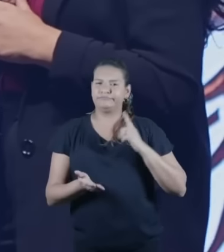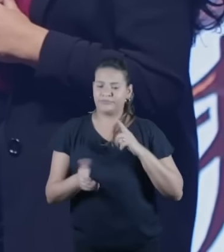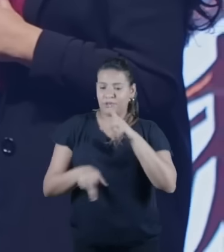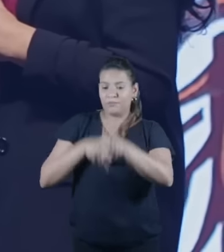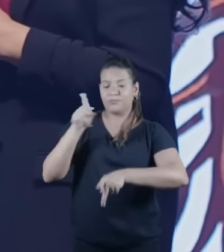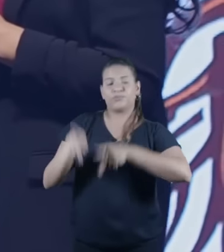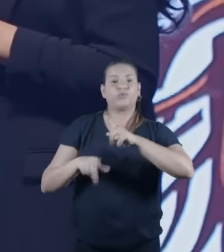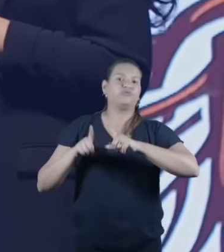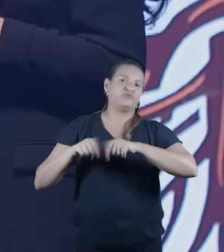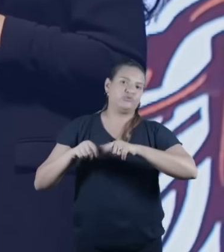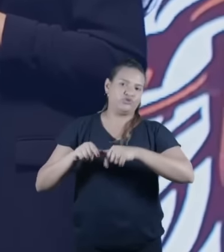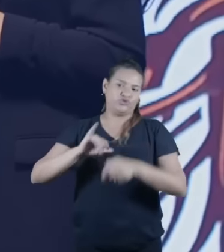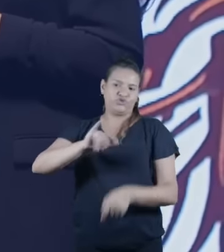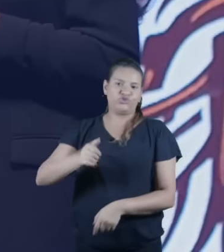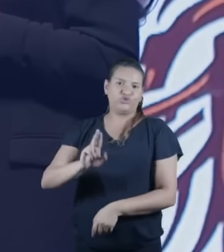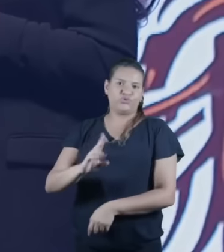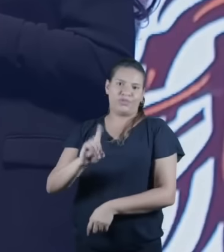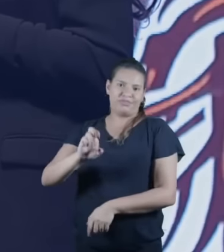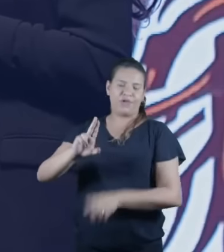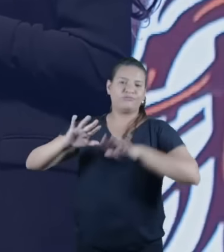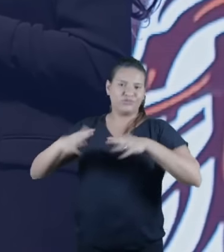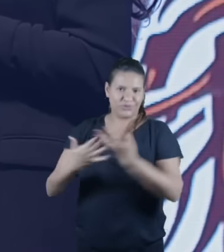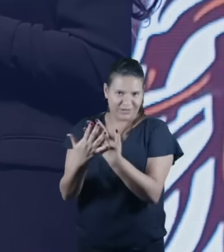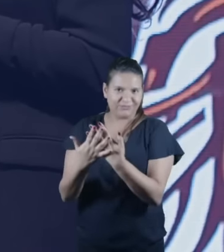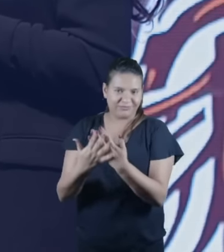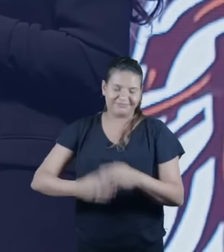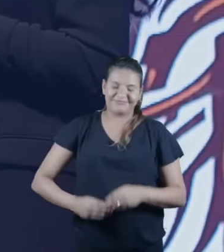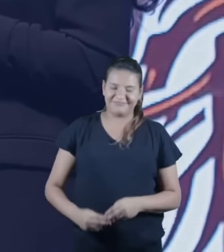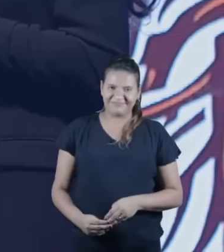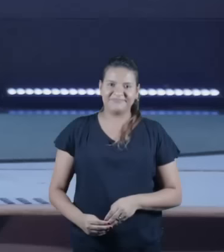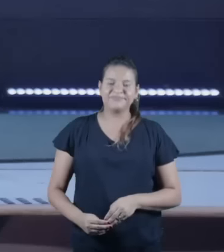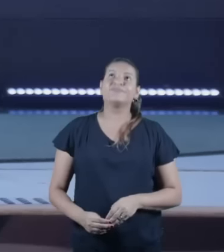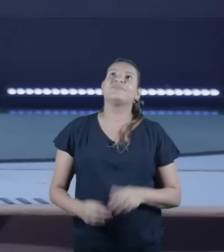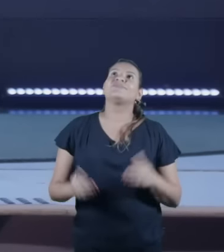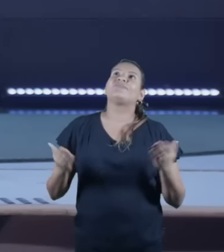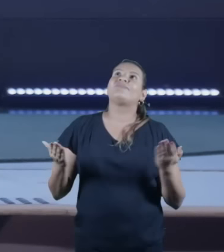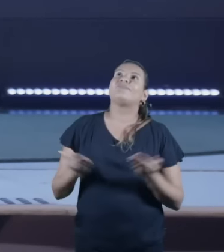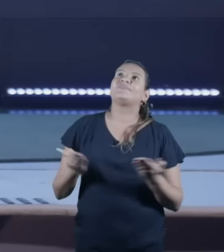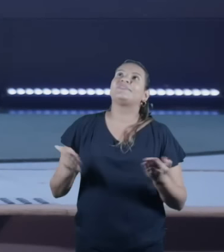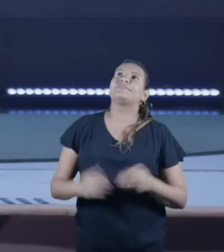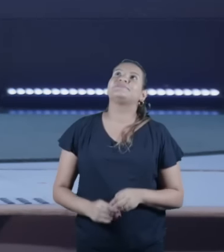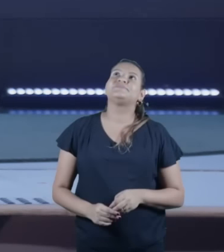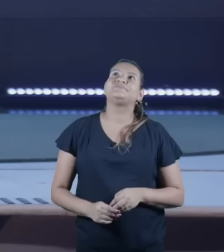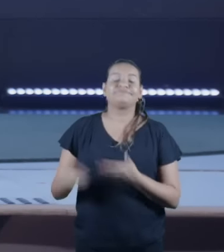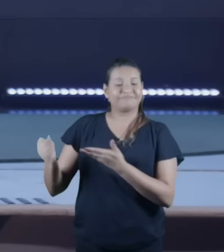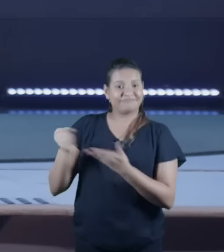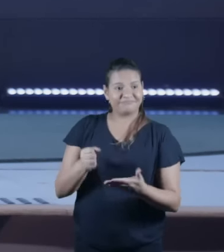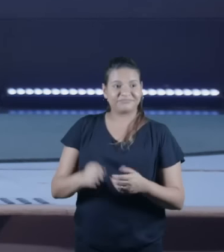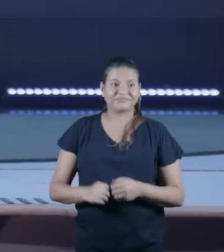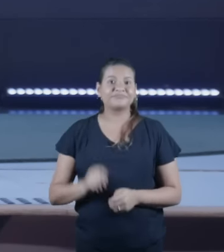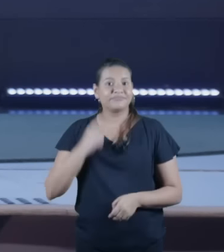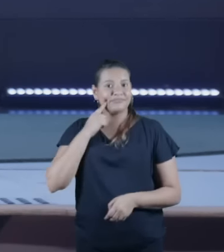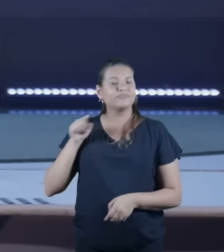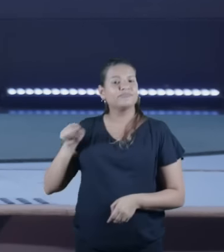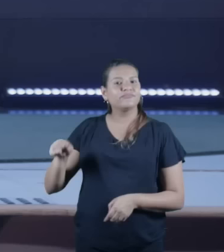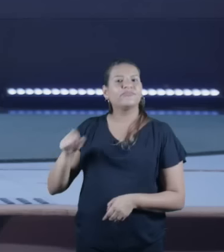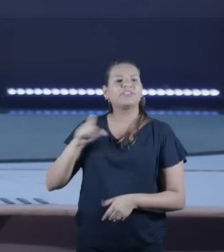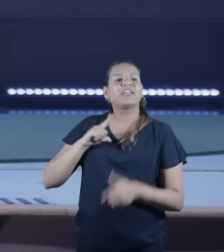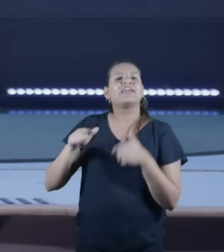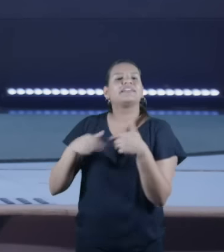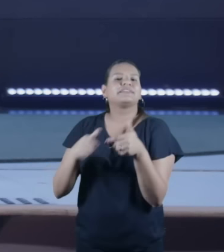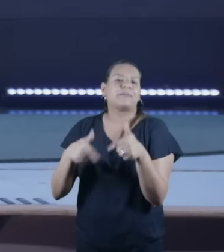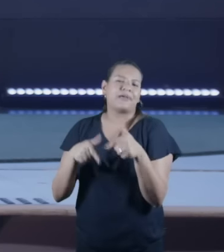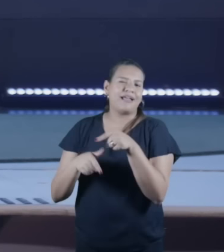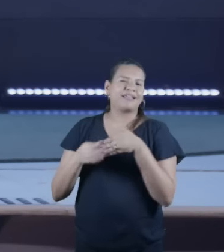é uma... Você é guia ainda hoje, né? Ainda guia, sim. A Aline era uma guia. Gente, eu sempre